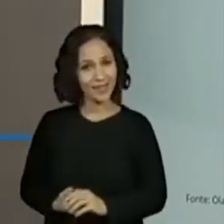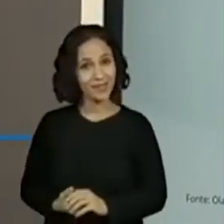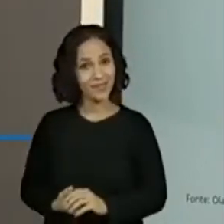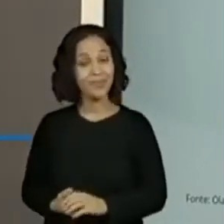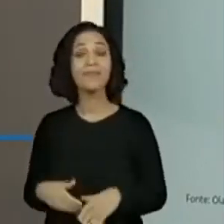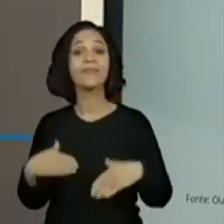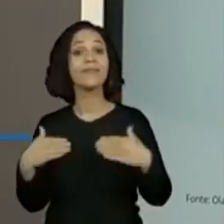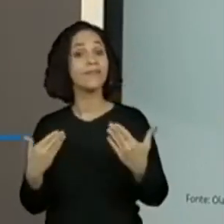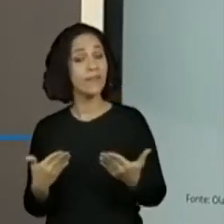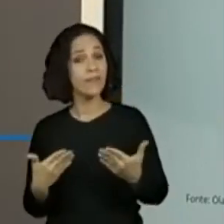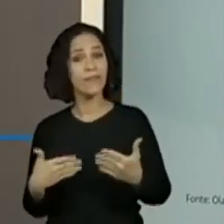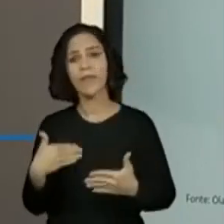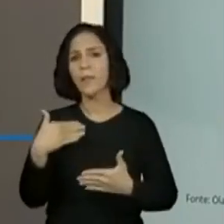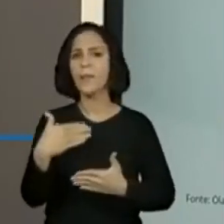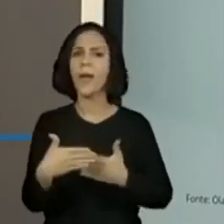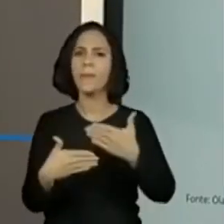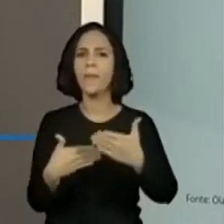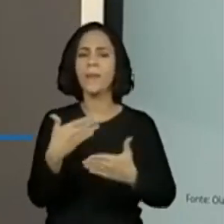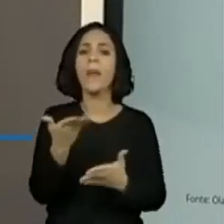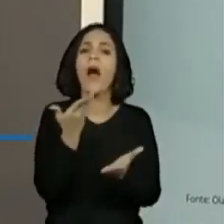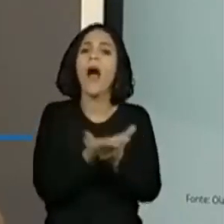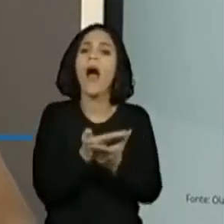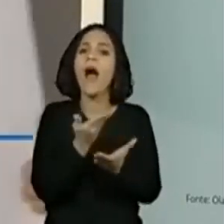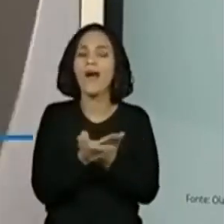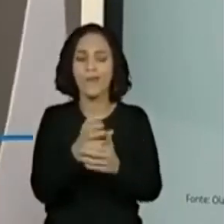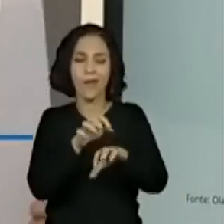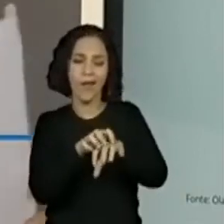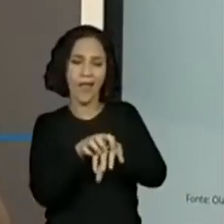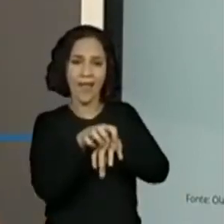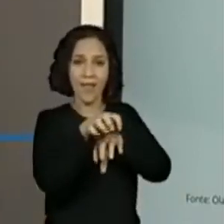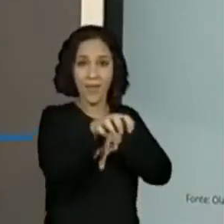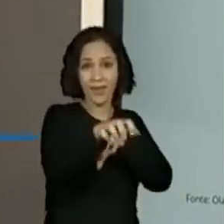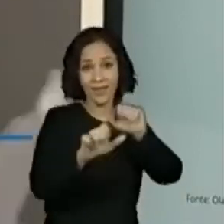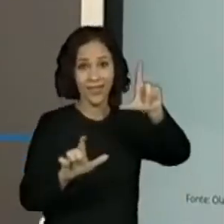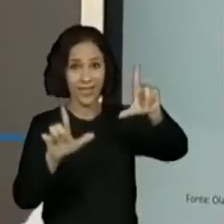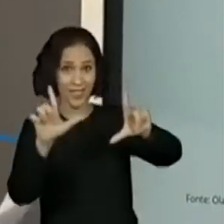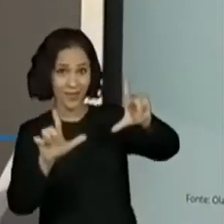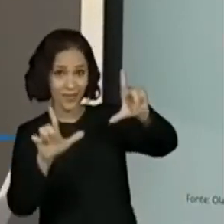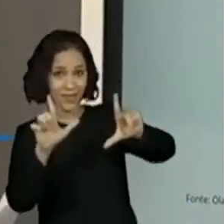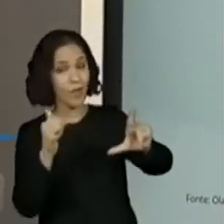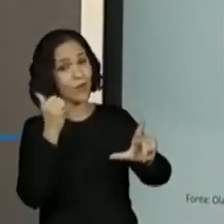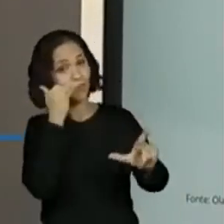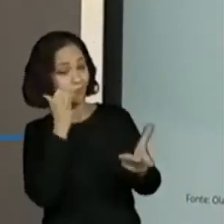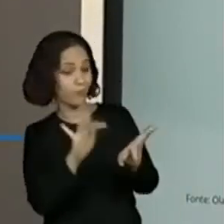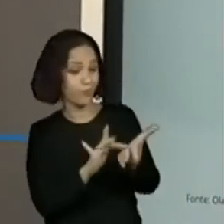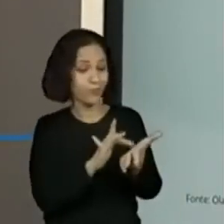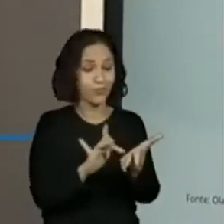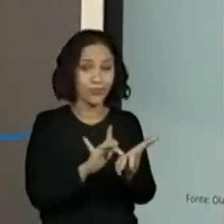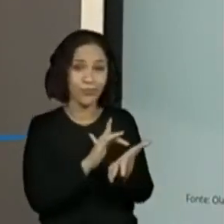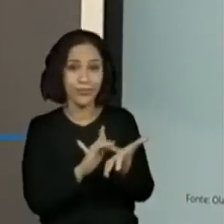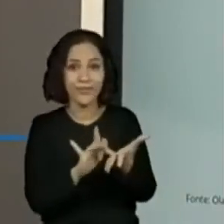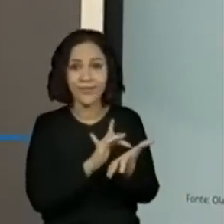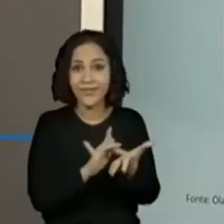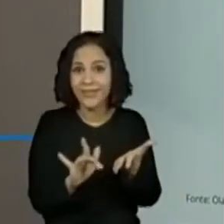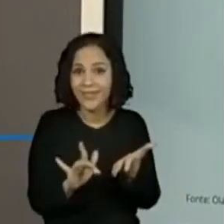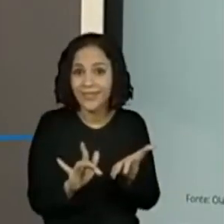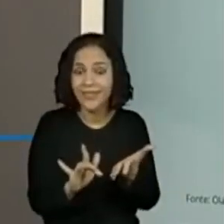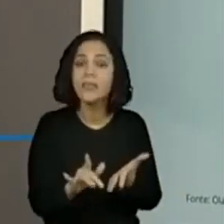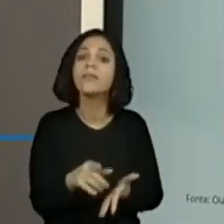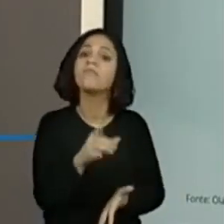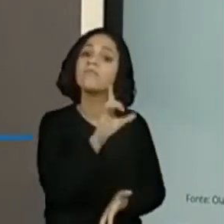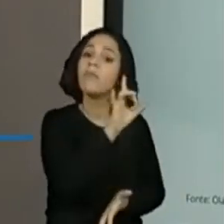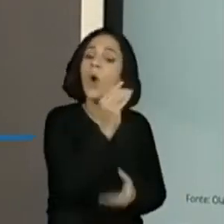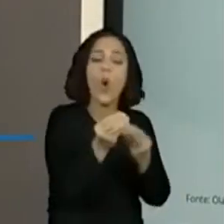Seguindo as aulas remotas. Ou na telinha, ou na telona, como todos conseguirem.